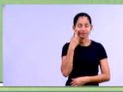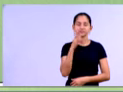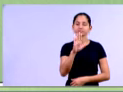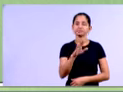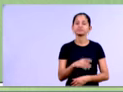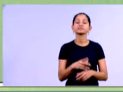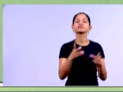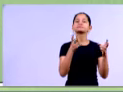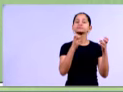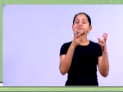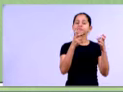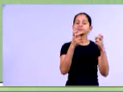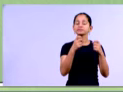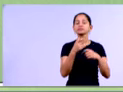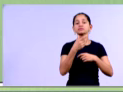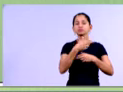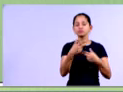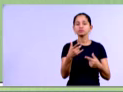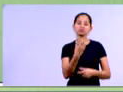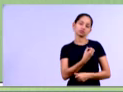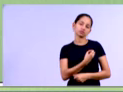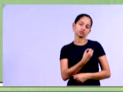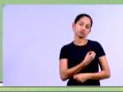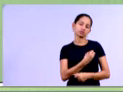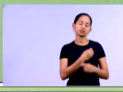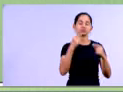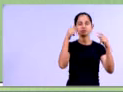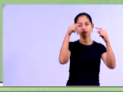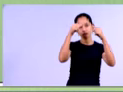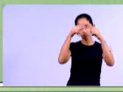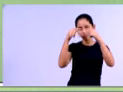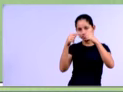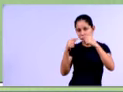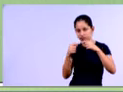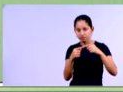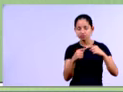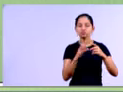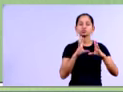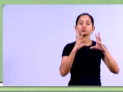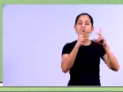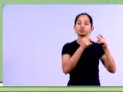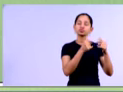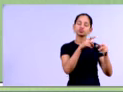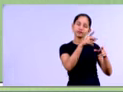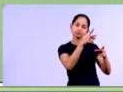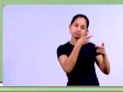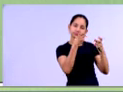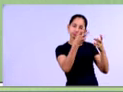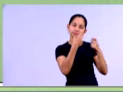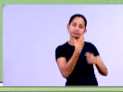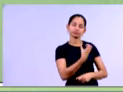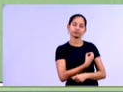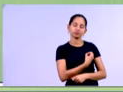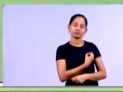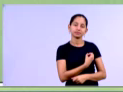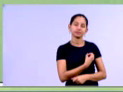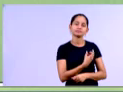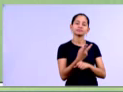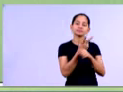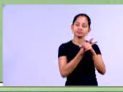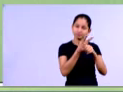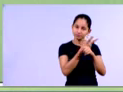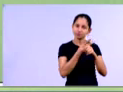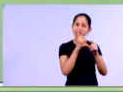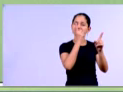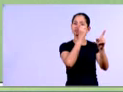dados necessários das demonstrações a seguir. Então, aqui nós temos a DRE e aqui nós temos o balanço patrimonial, ok? Os dois